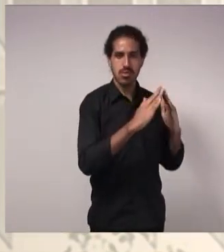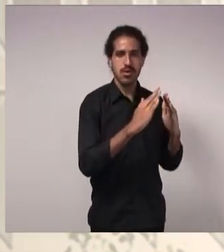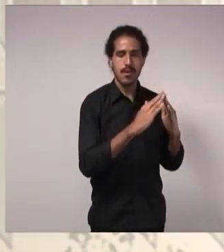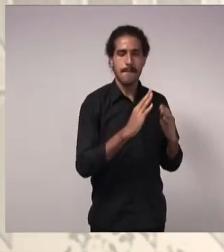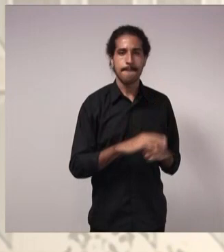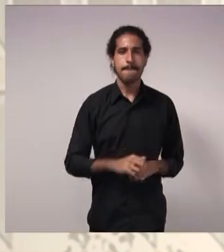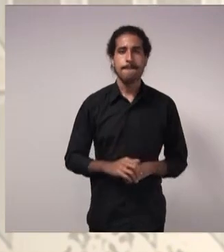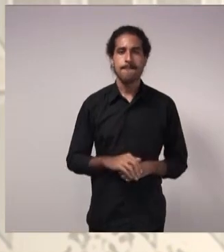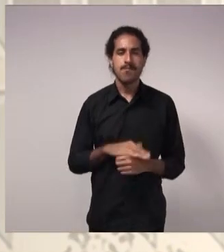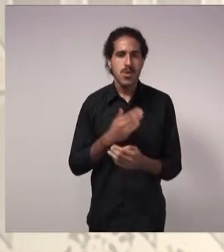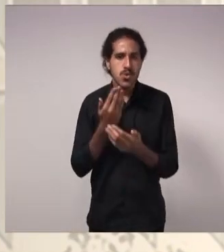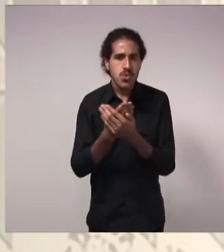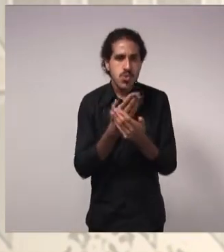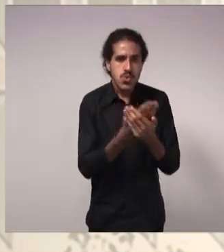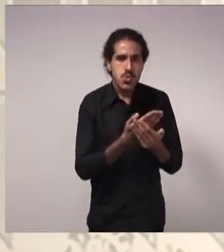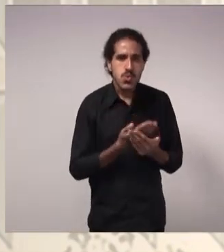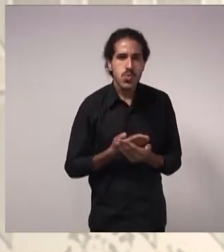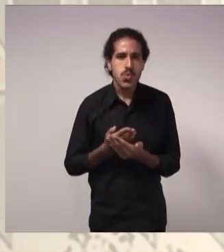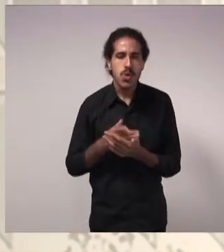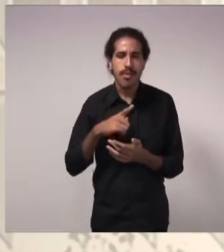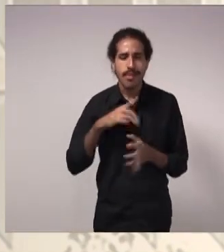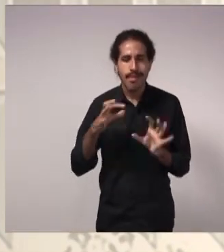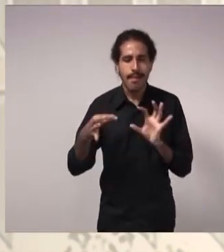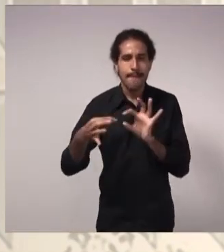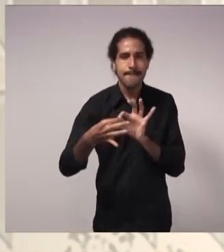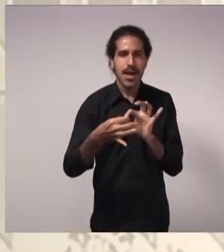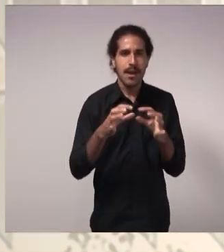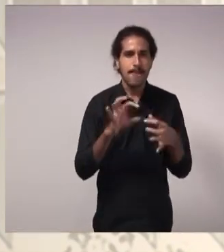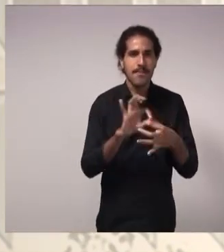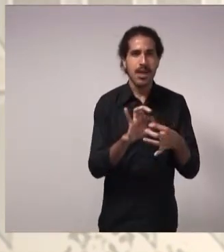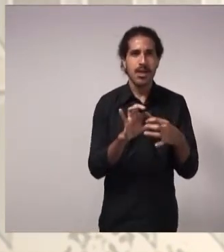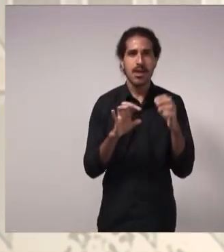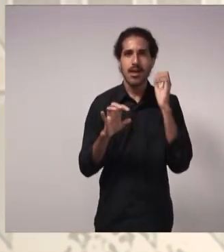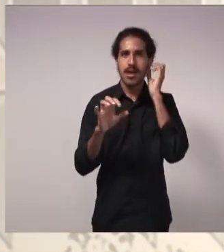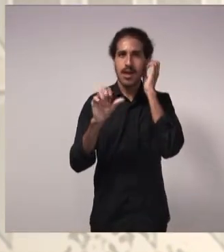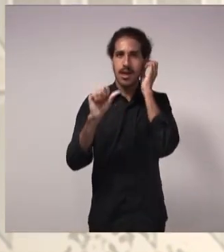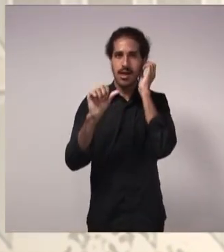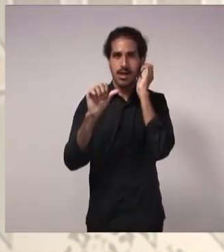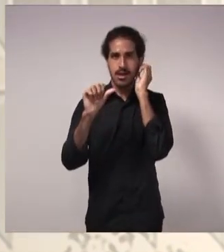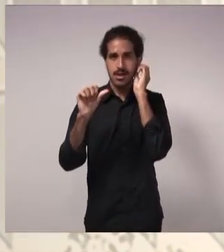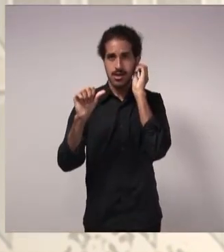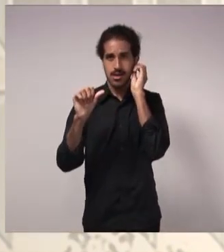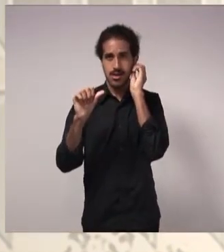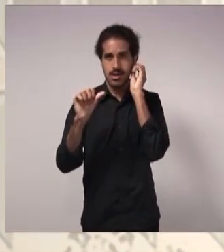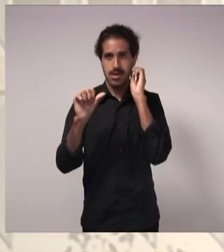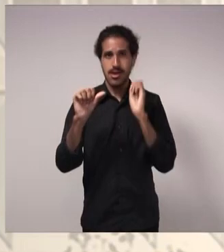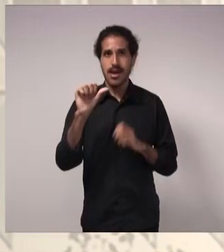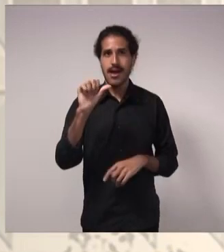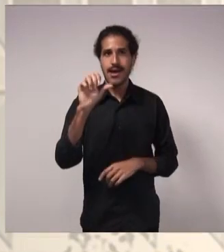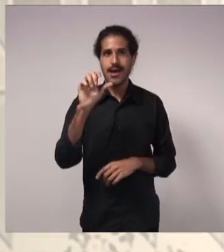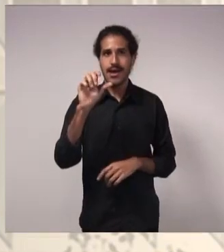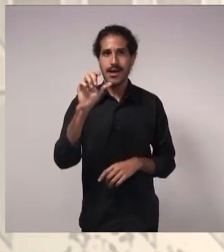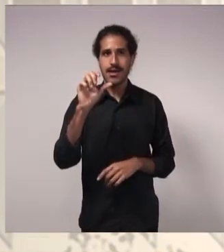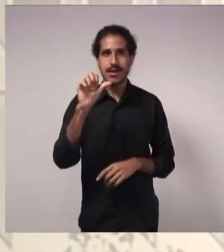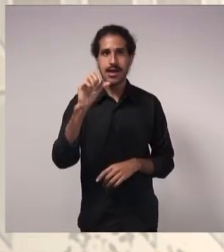estudo que está sendo realizado em parceria com a DASA, Agência Reguladora de Água, aqui do Distrito Federal.